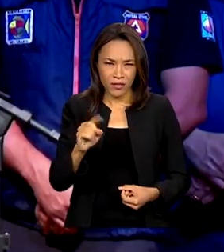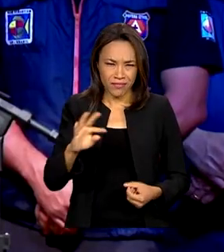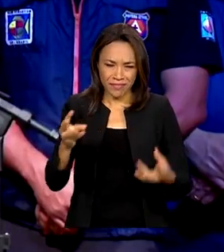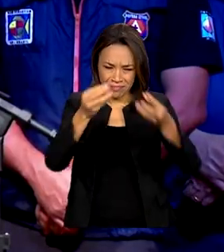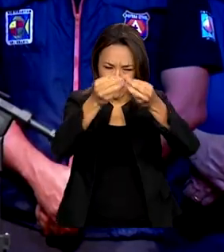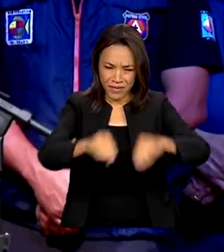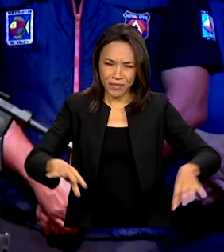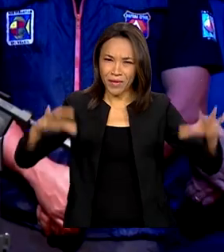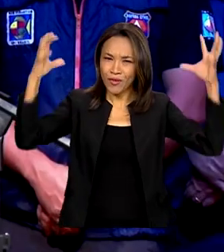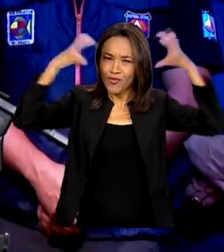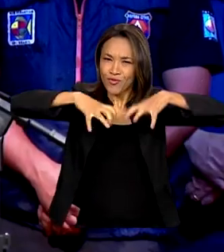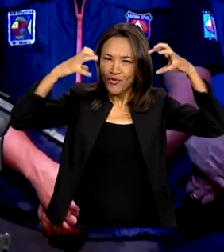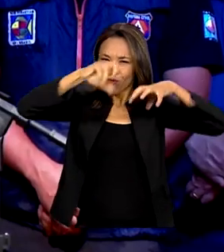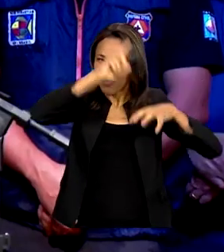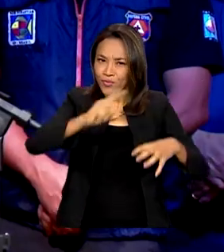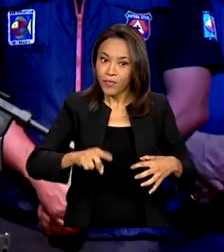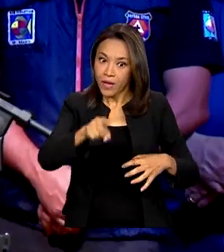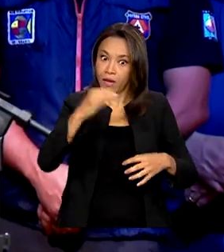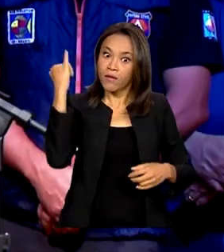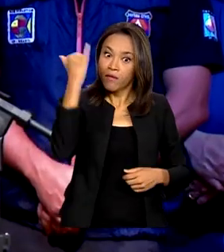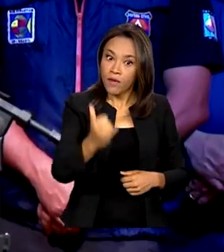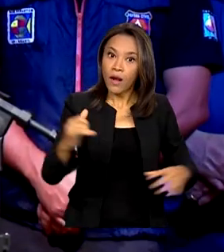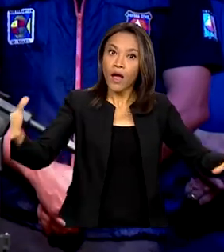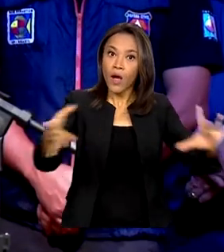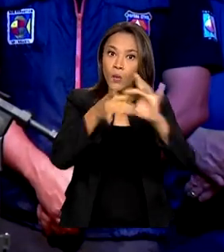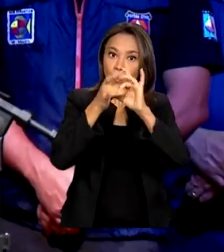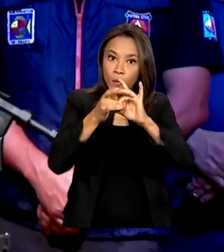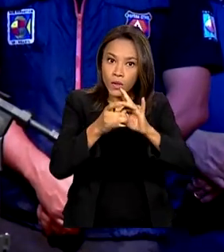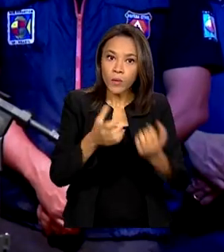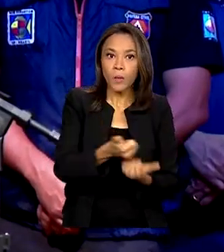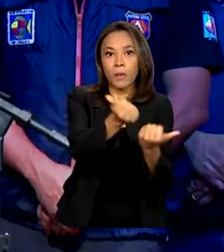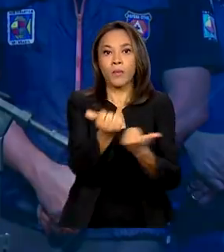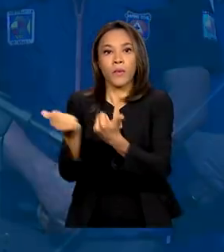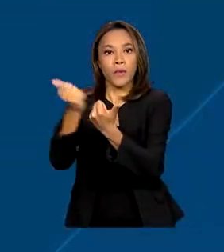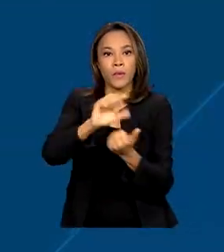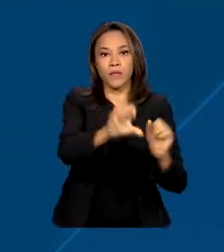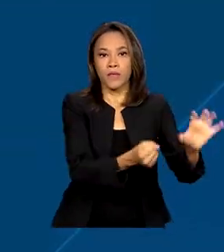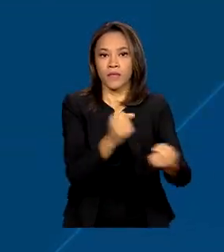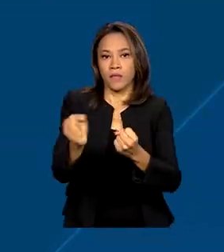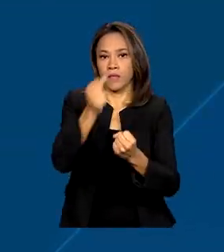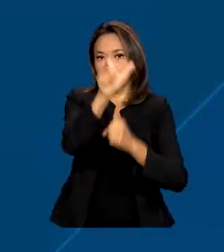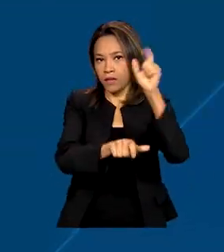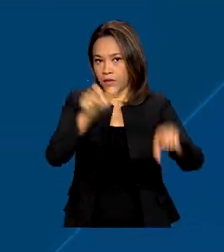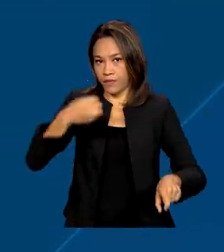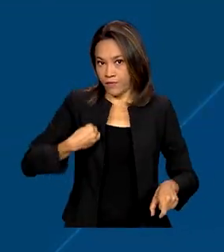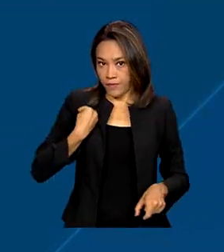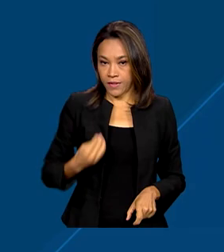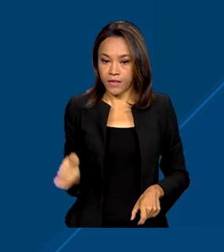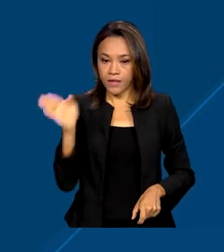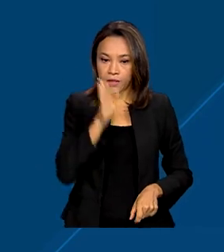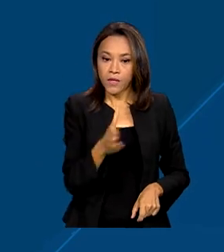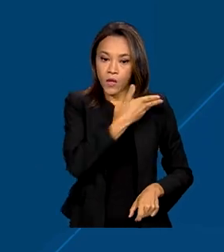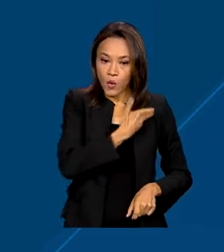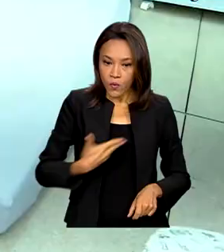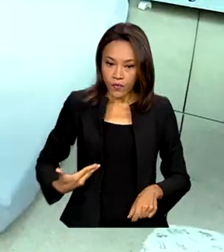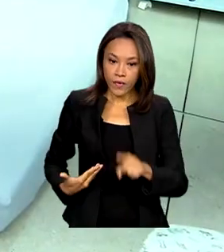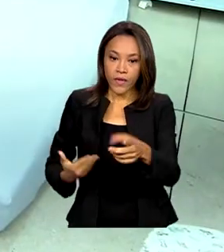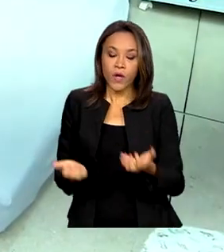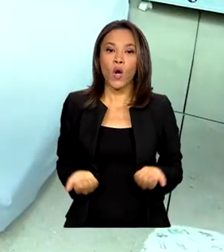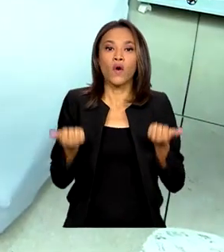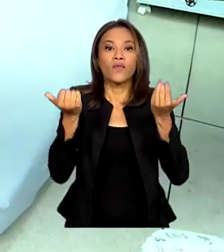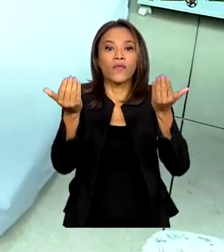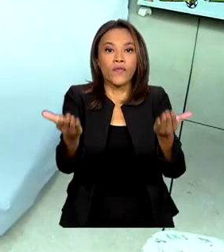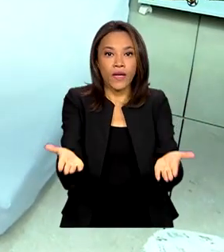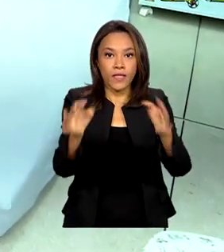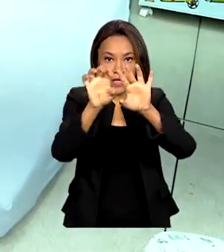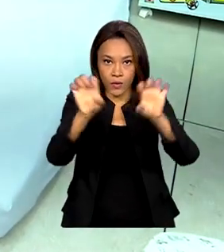Lula enfatiza união e integração para salvar vidas. Governo oferece toda a estrutura federal